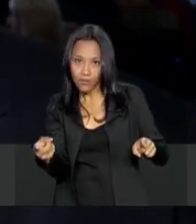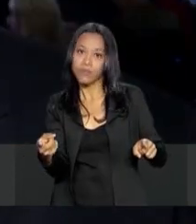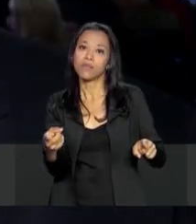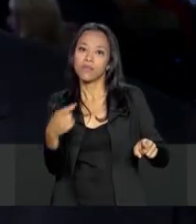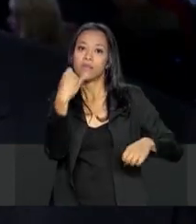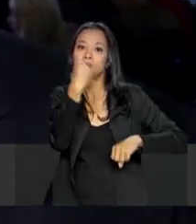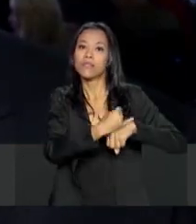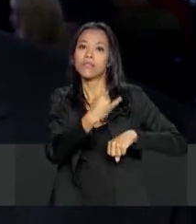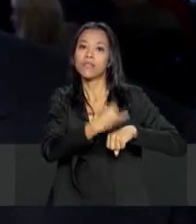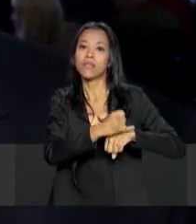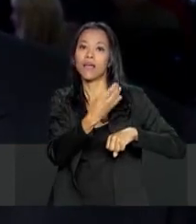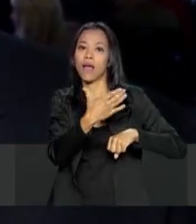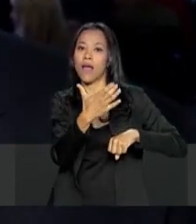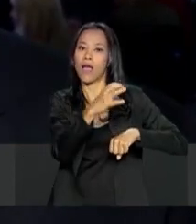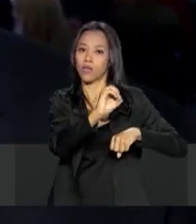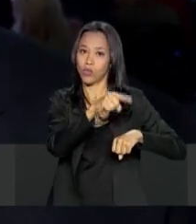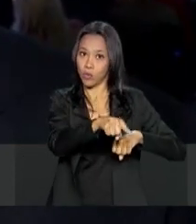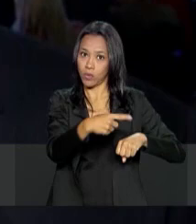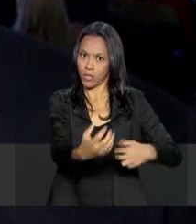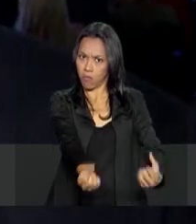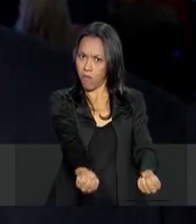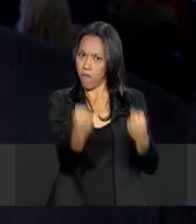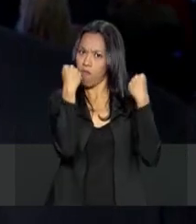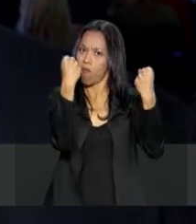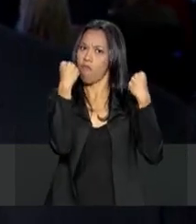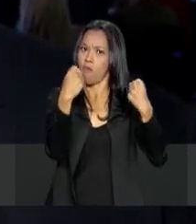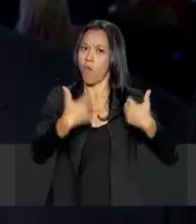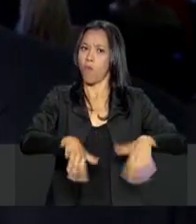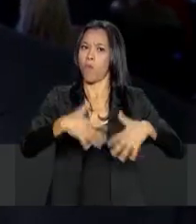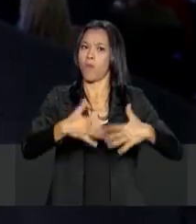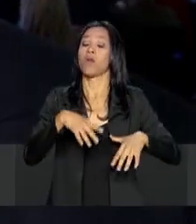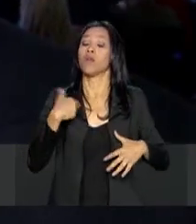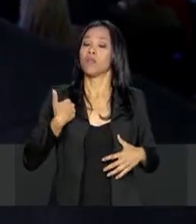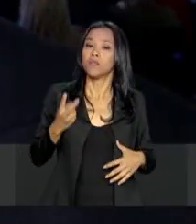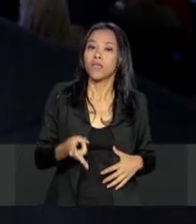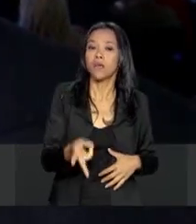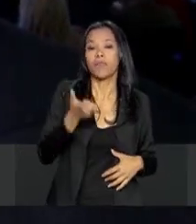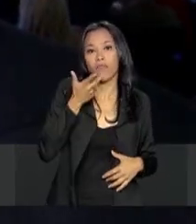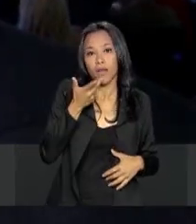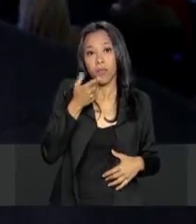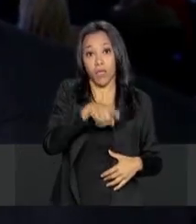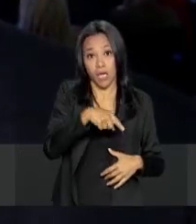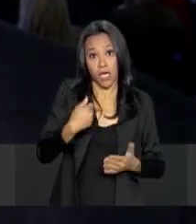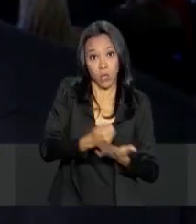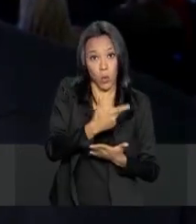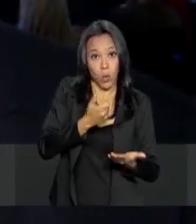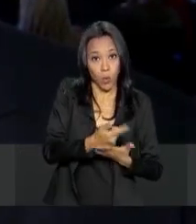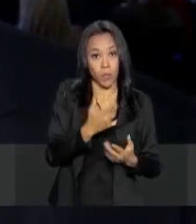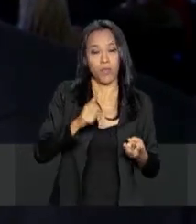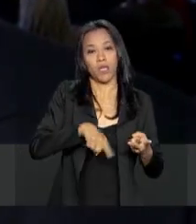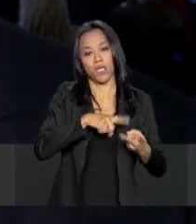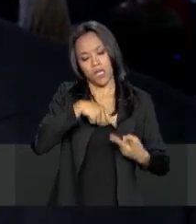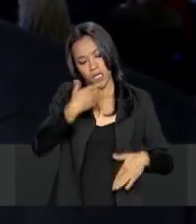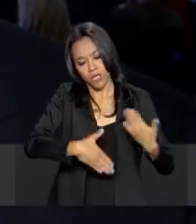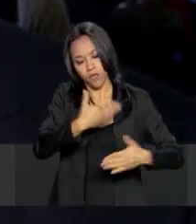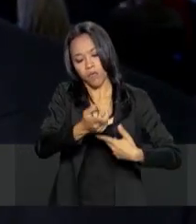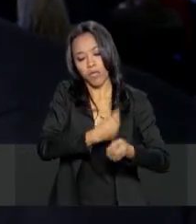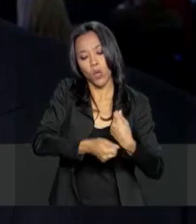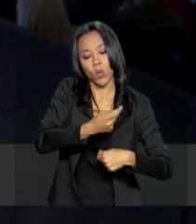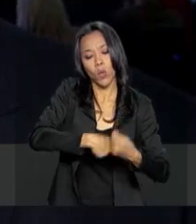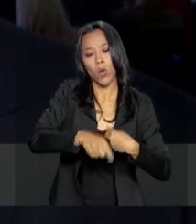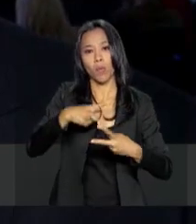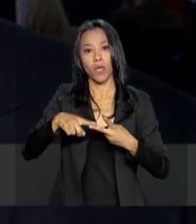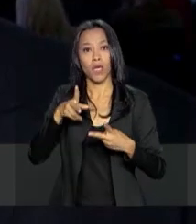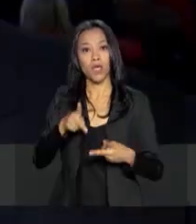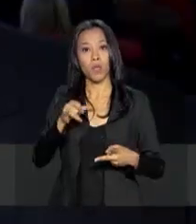ele tem um impacto muito grande. Nós sempre costumamos dizer que consumo de aço, desenvolvimento econômico, PIB, são